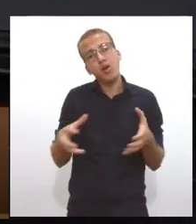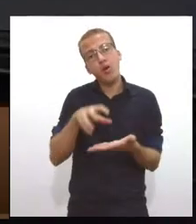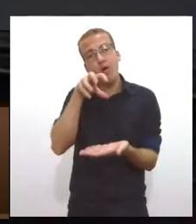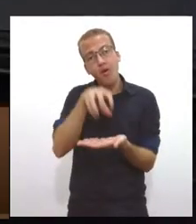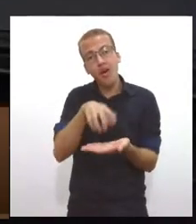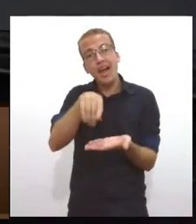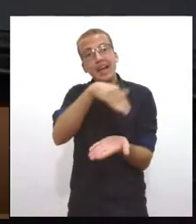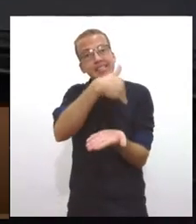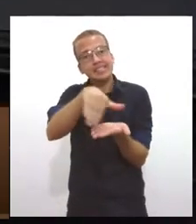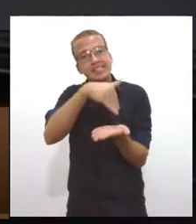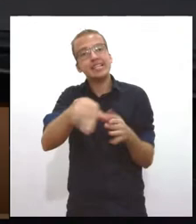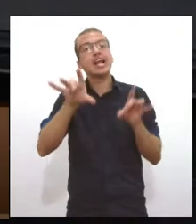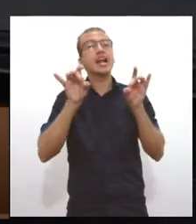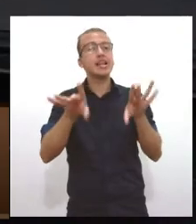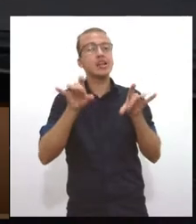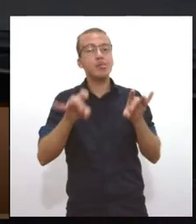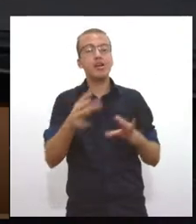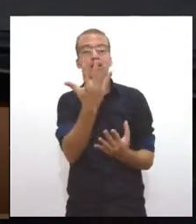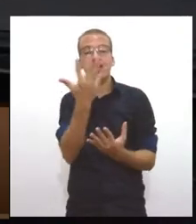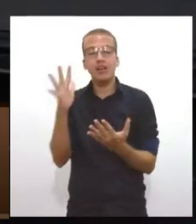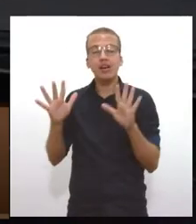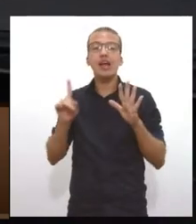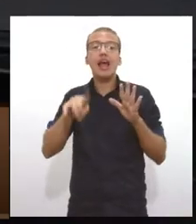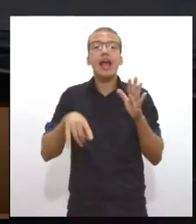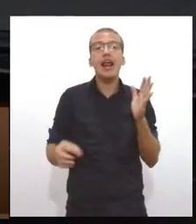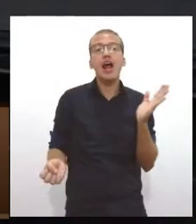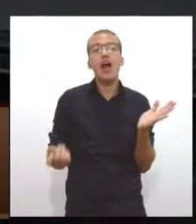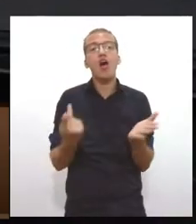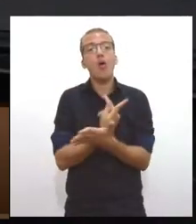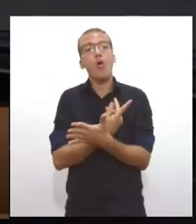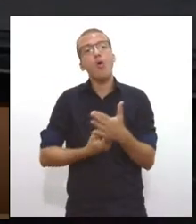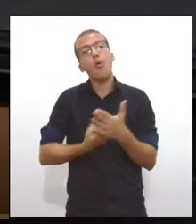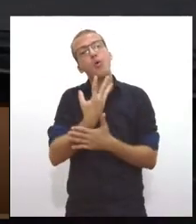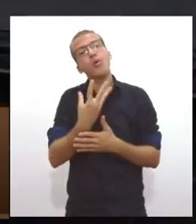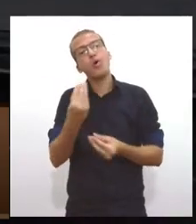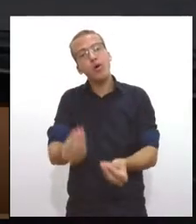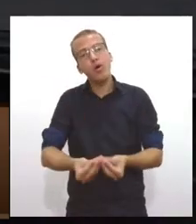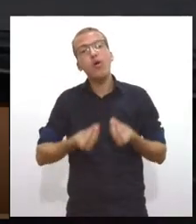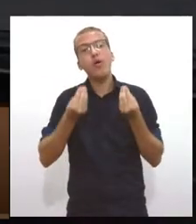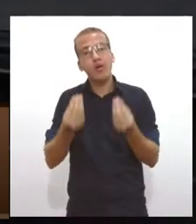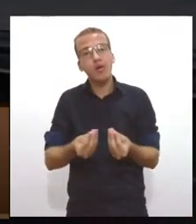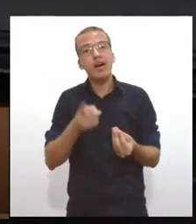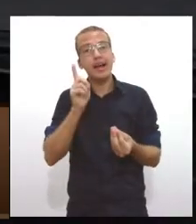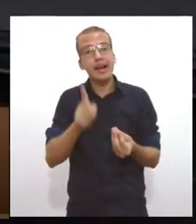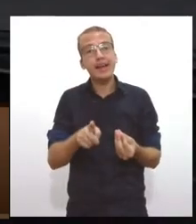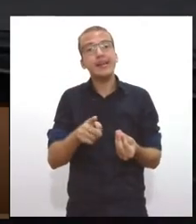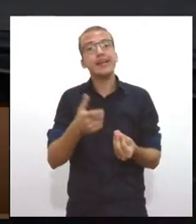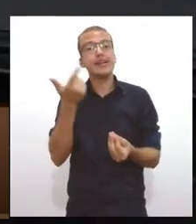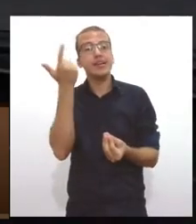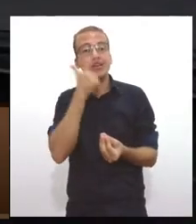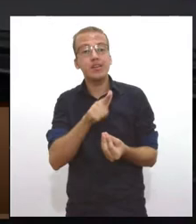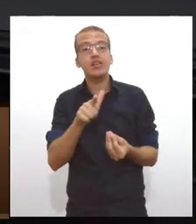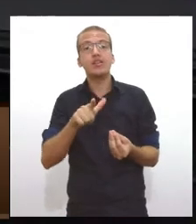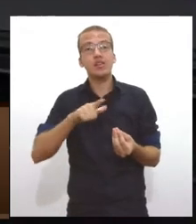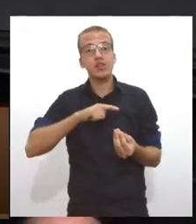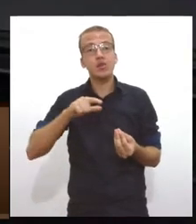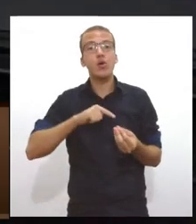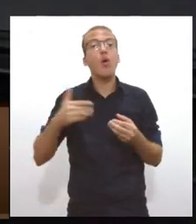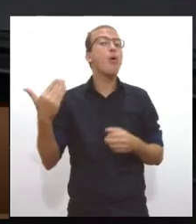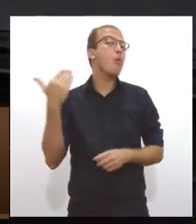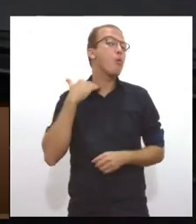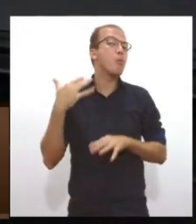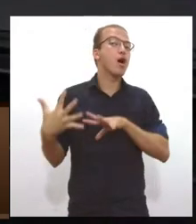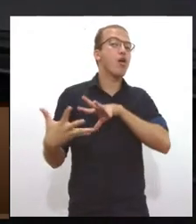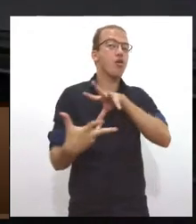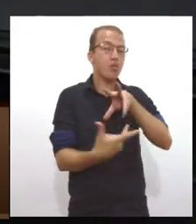Ambiente, ela existiu para poder dar uma satisfação para o Fundo Monetário Internacional e para o Banco Mundial para